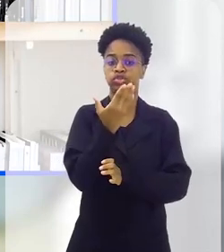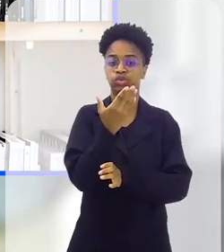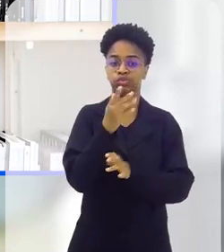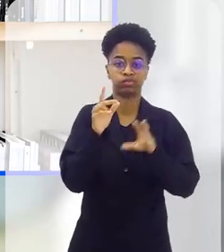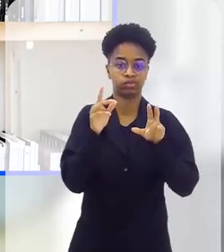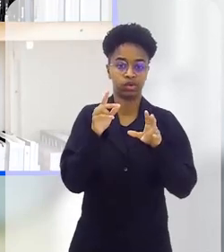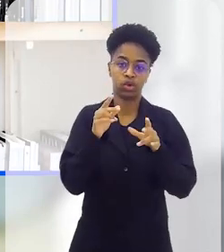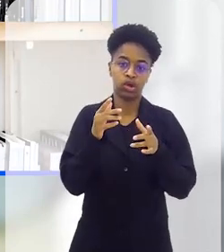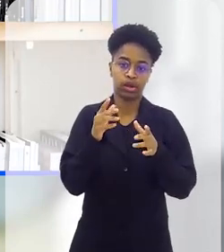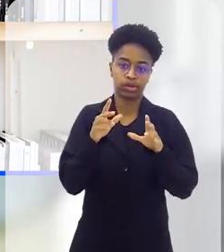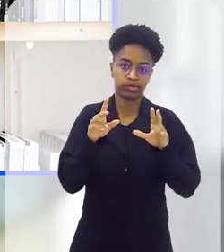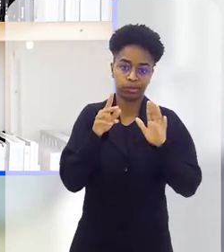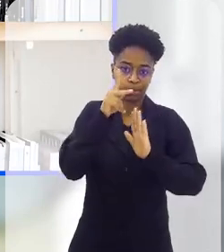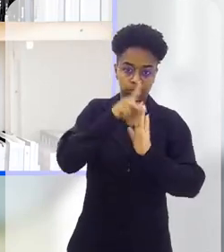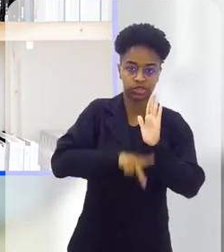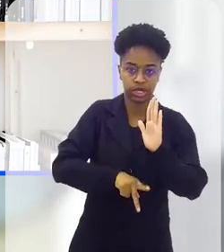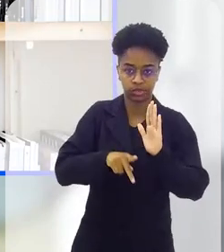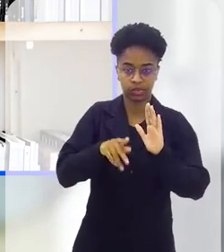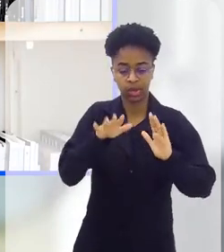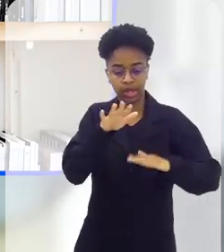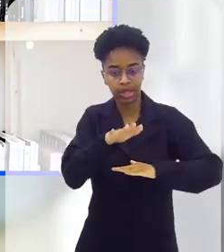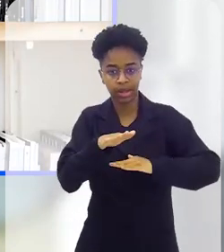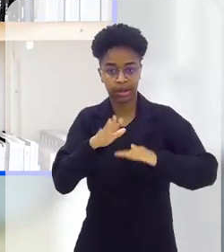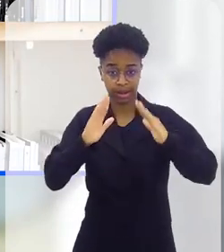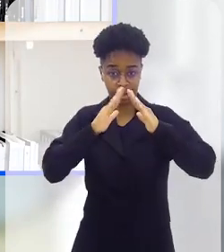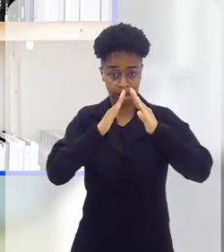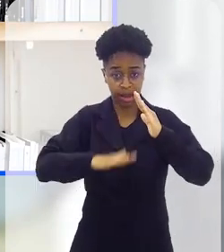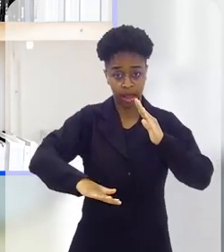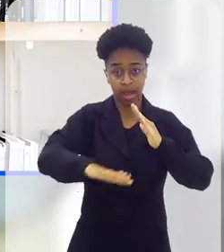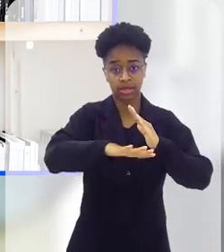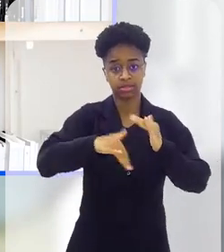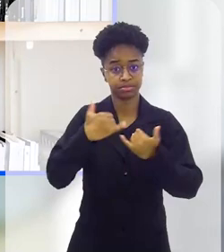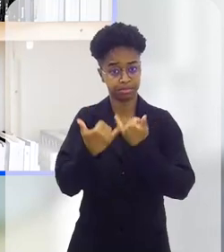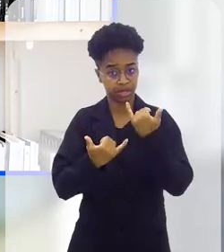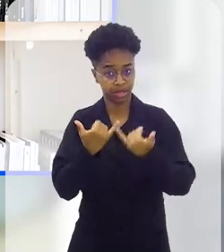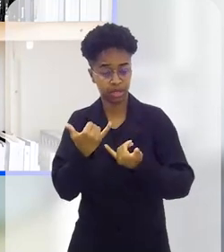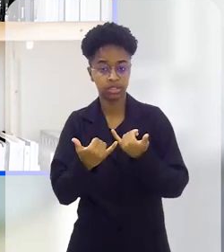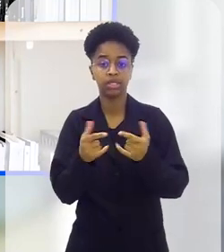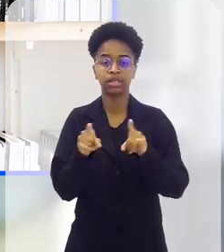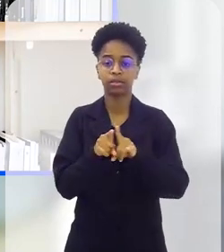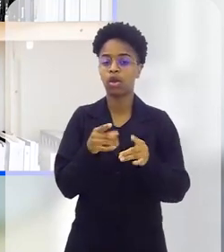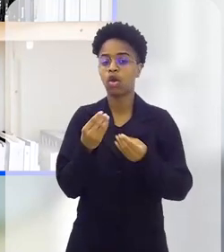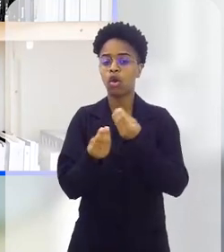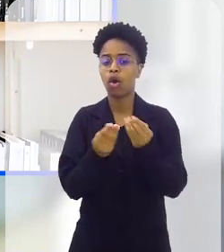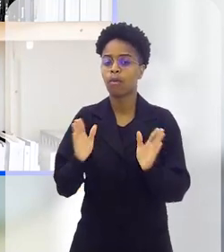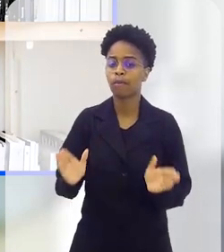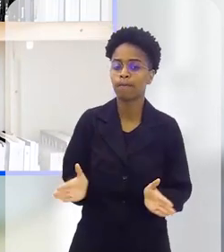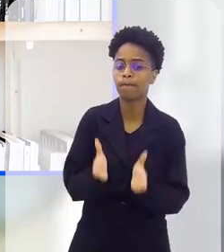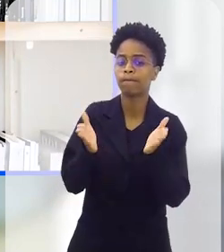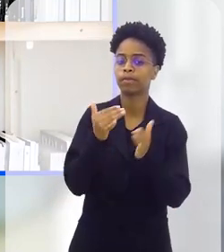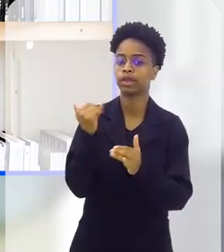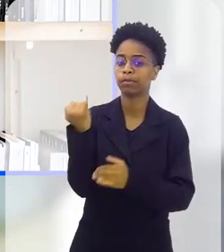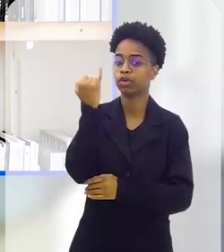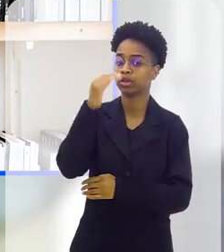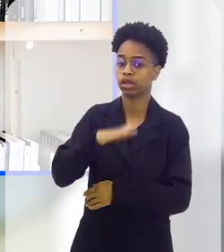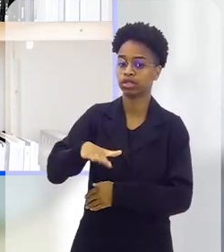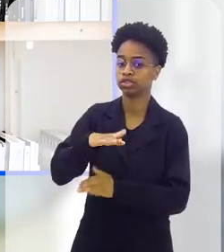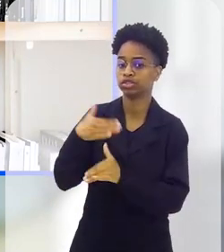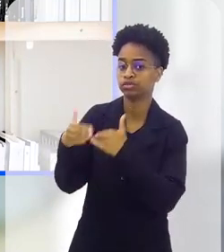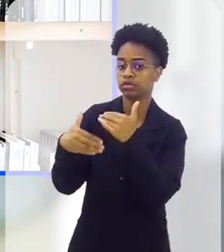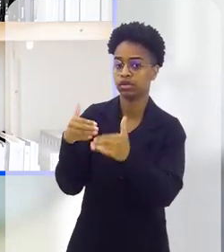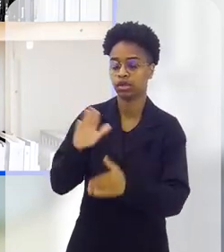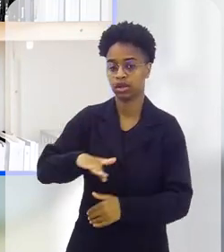Brincantes, né? Obviamente, falar da sua opinião em relação da importância, né? Desses estímulos no desenvolvimento infantil,